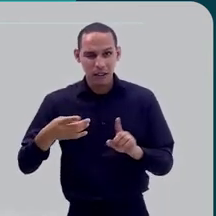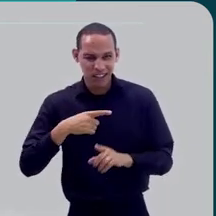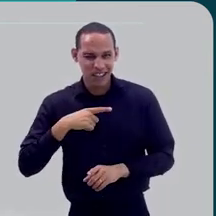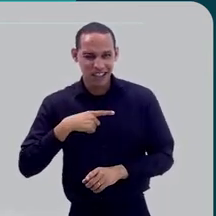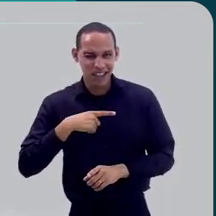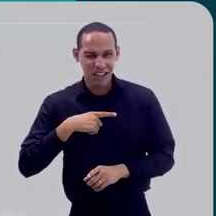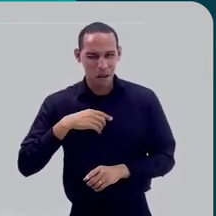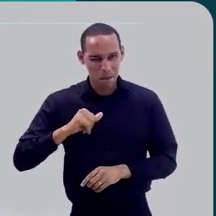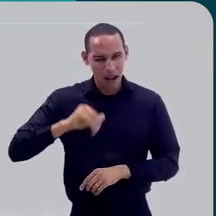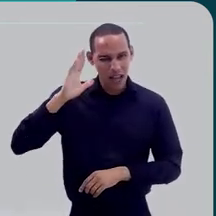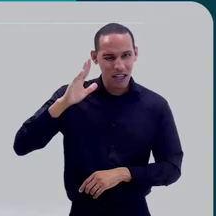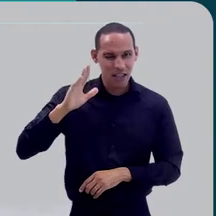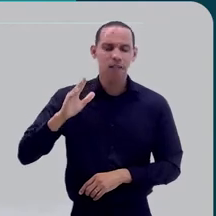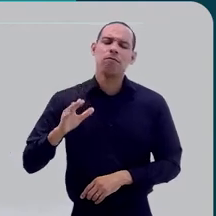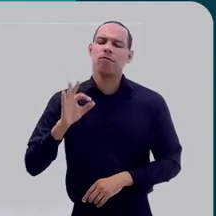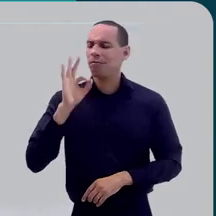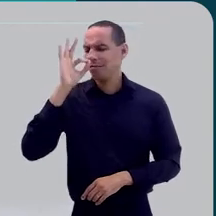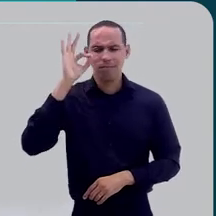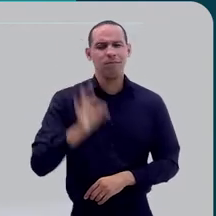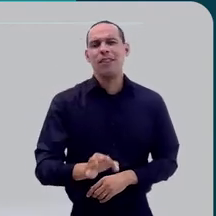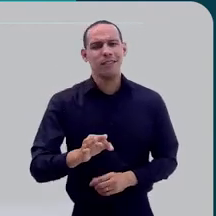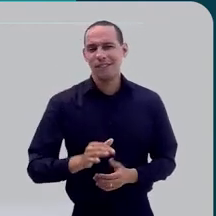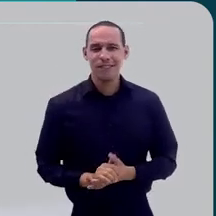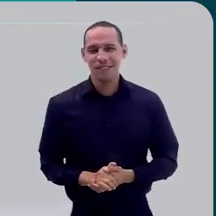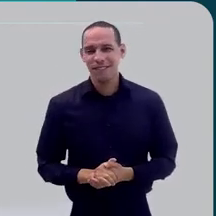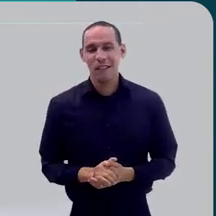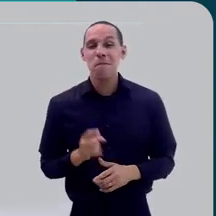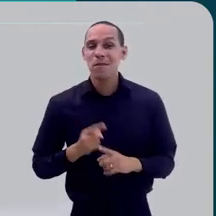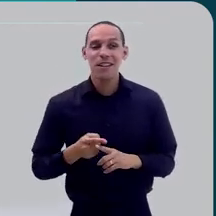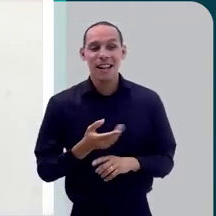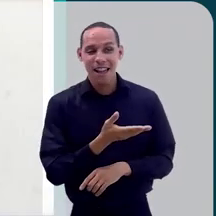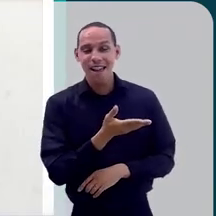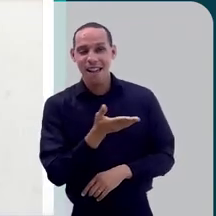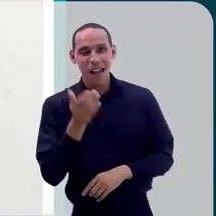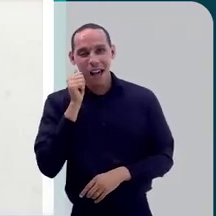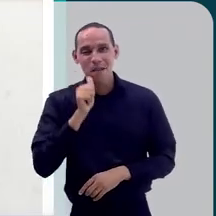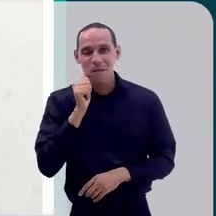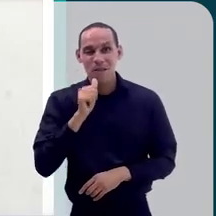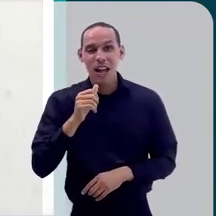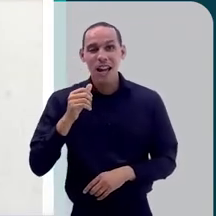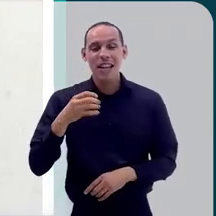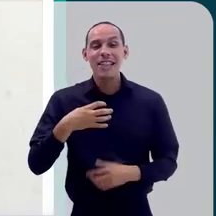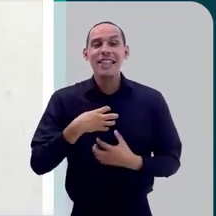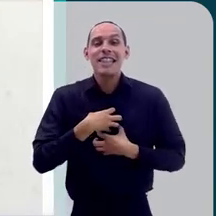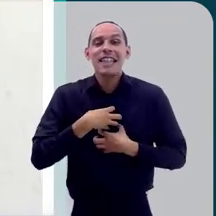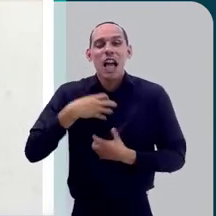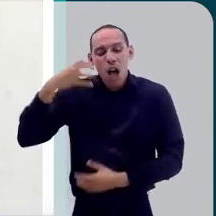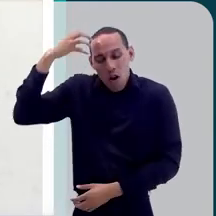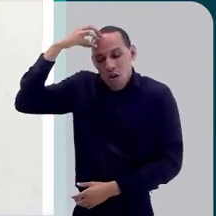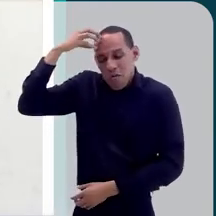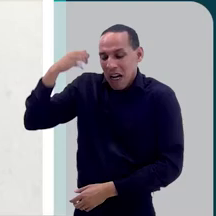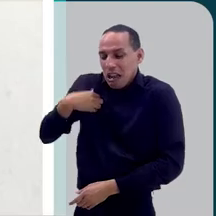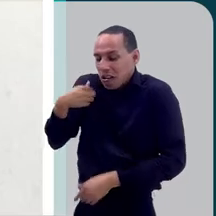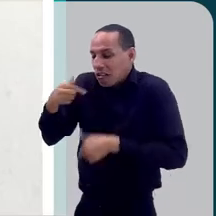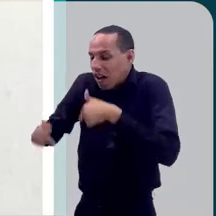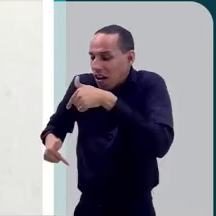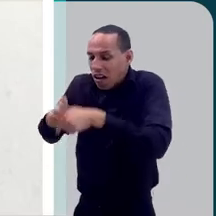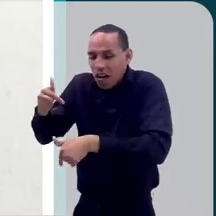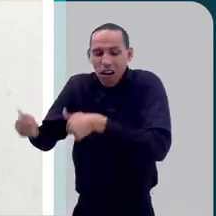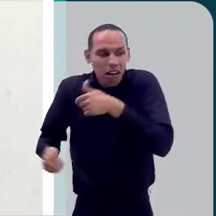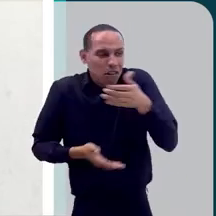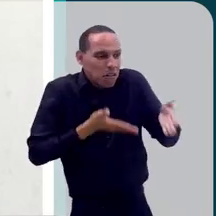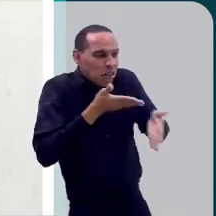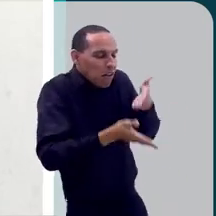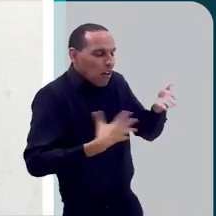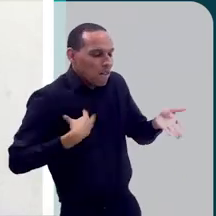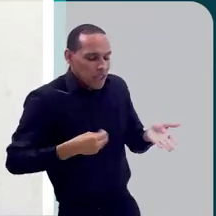mais propensas a ter síndrome de barnautica? Com certeza. Inclusive, porque elas têm que lidar com a culpa de estar no